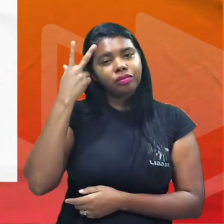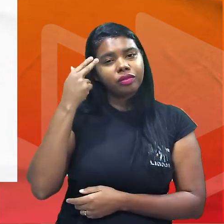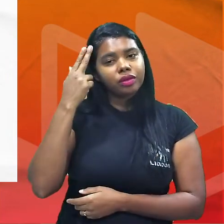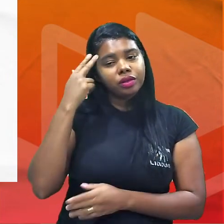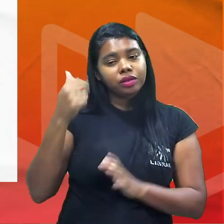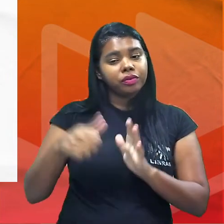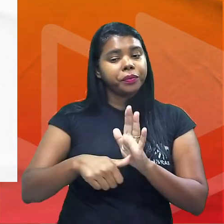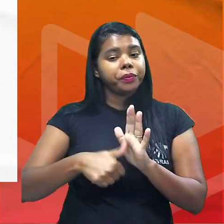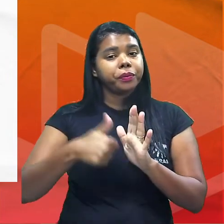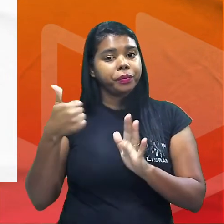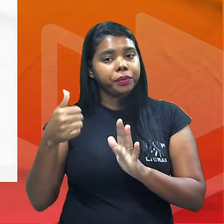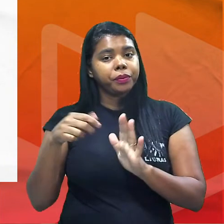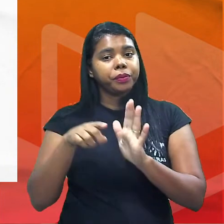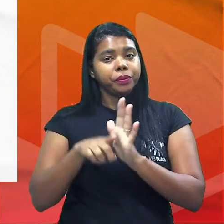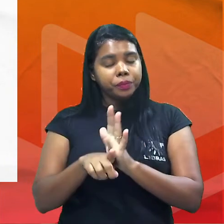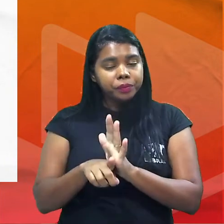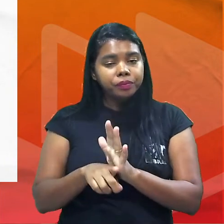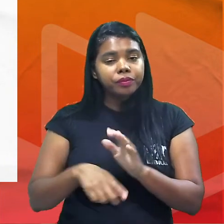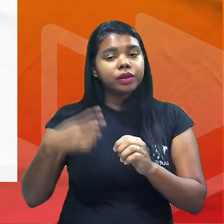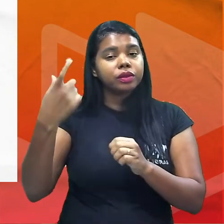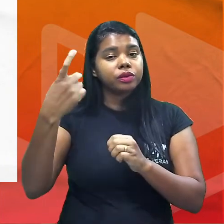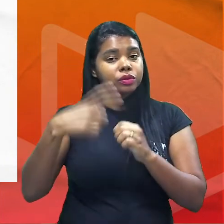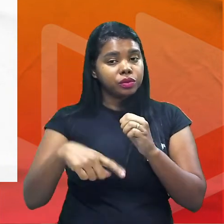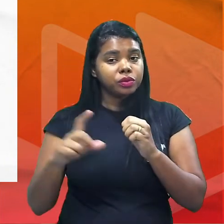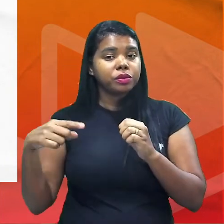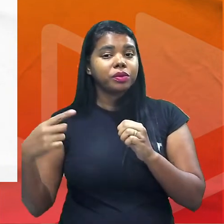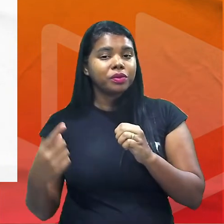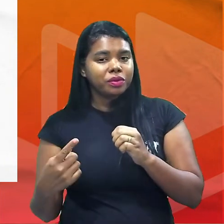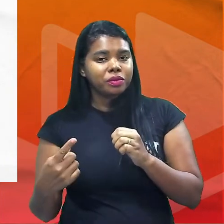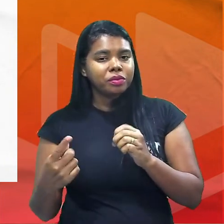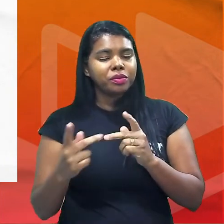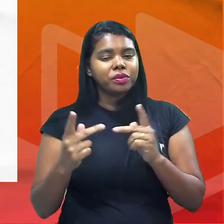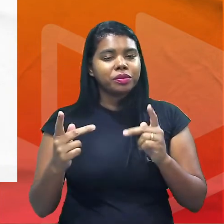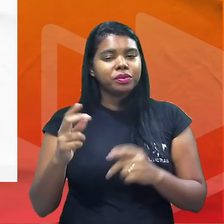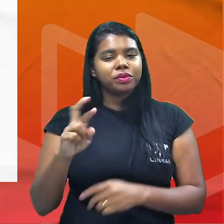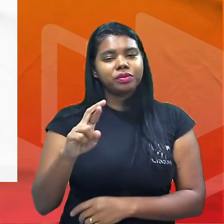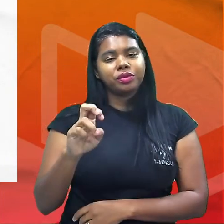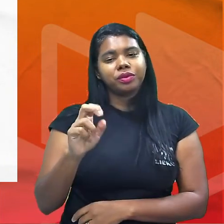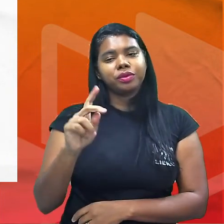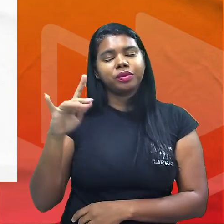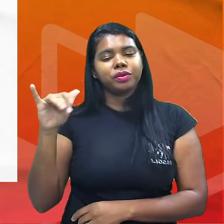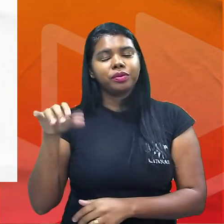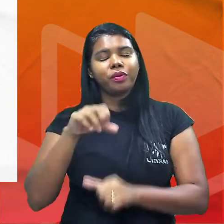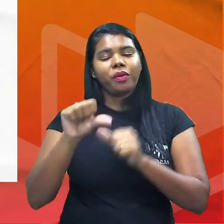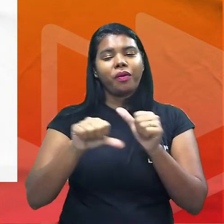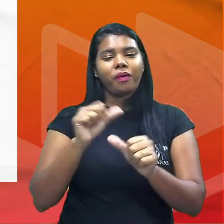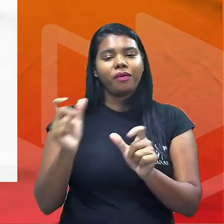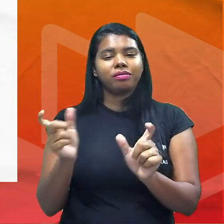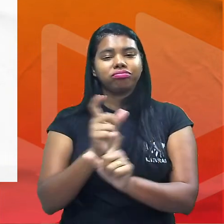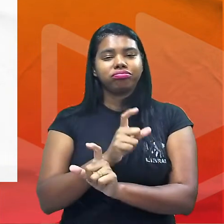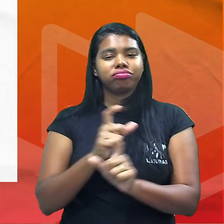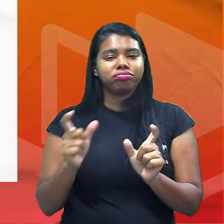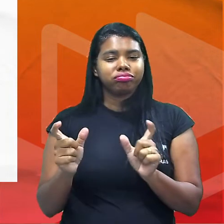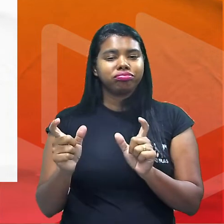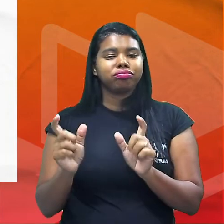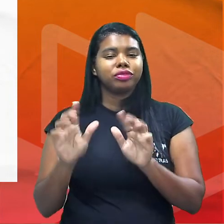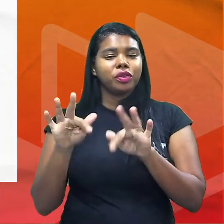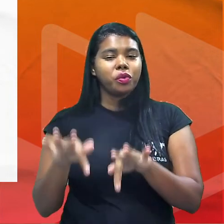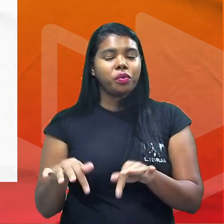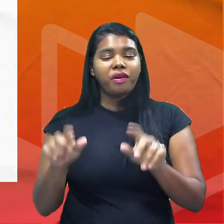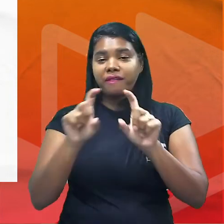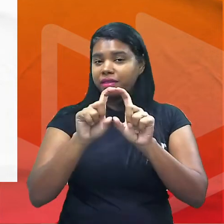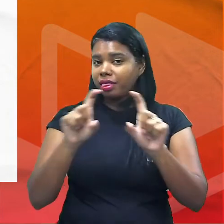o que abre o período é o sujeito para vir o predicado o que é que eles fazem? eles invertem eles jogam o sujeito no final da frase